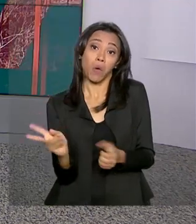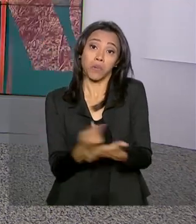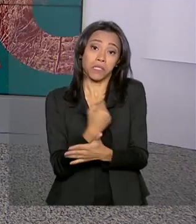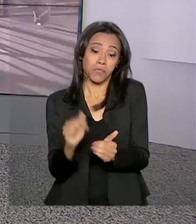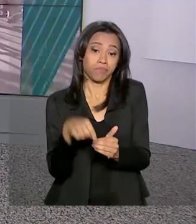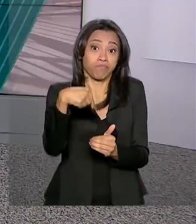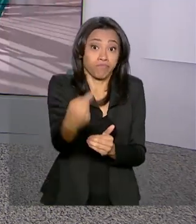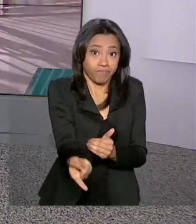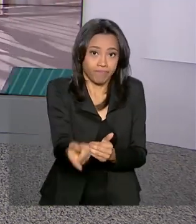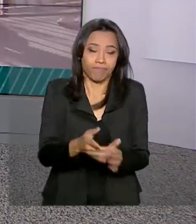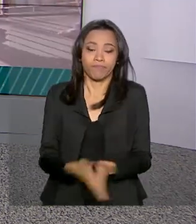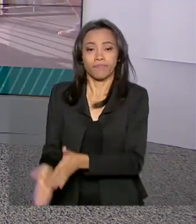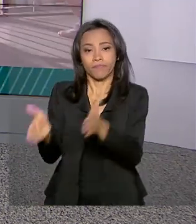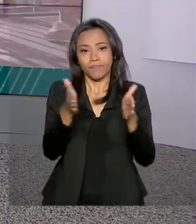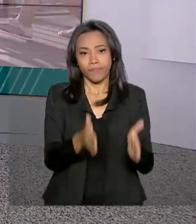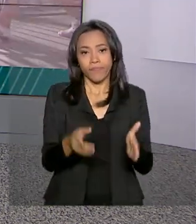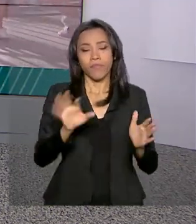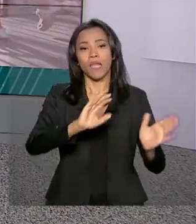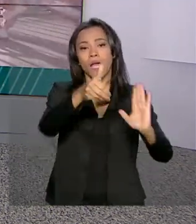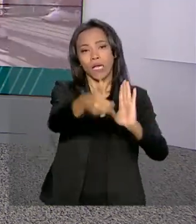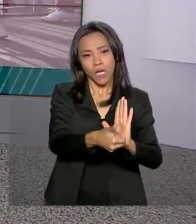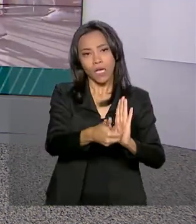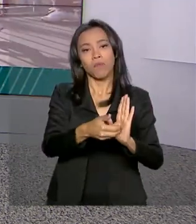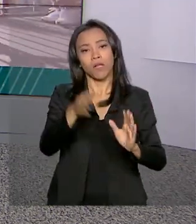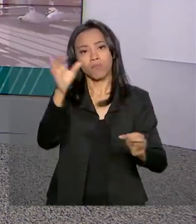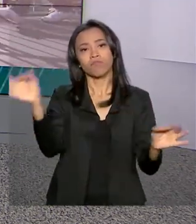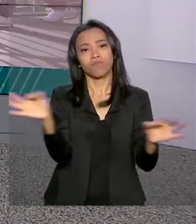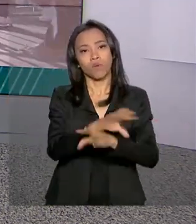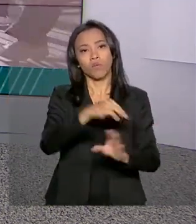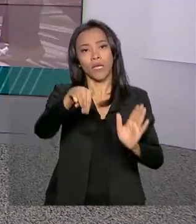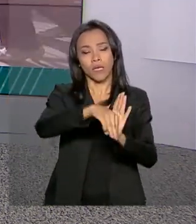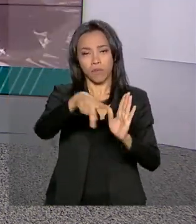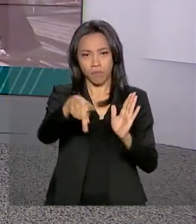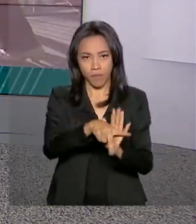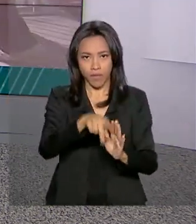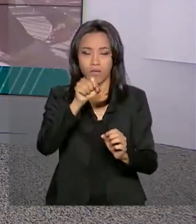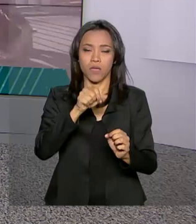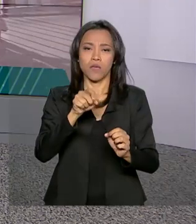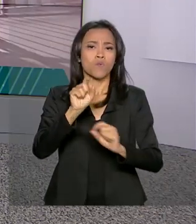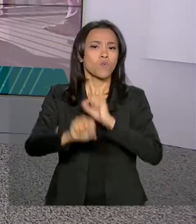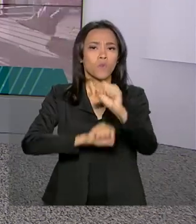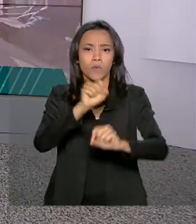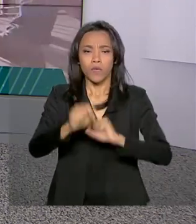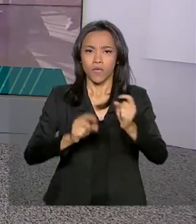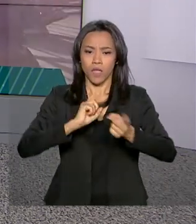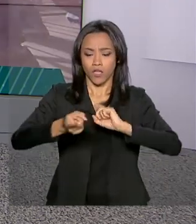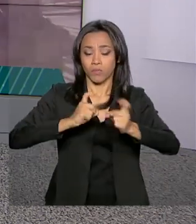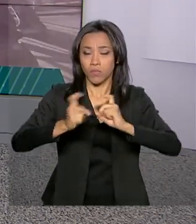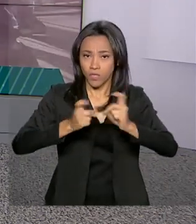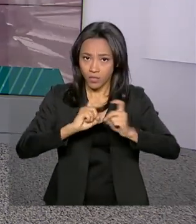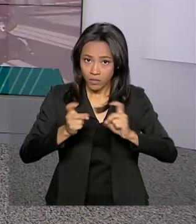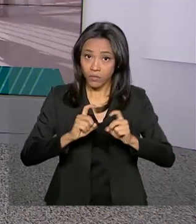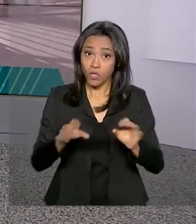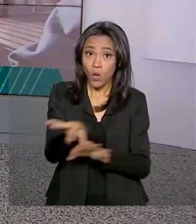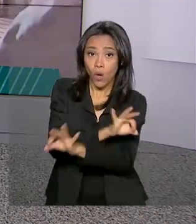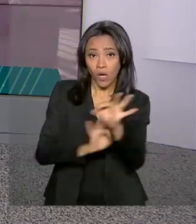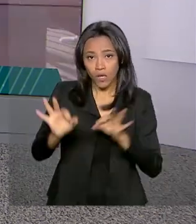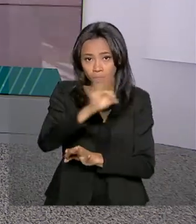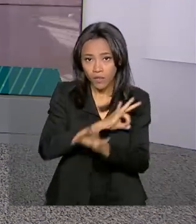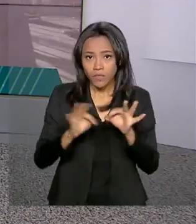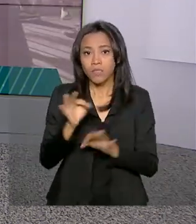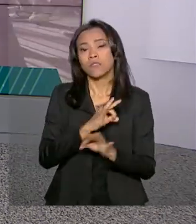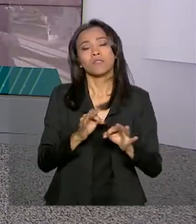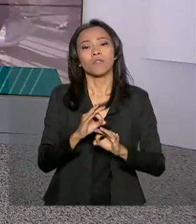A Câmara concluiu a votação da medida provisória da reforma administrativa que reorganiza a estrutura de ministérios do Poder Executivo.